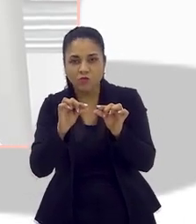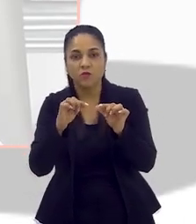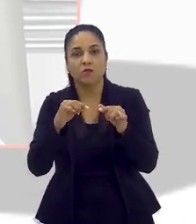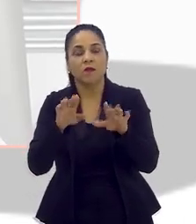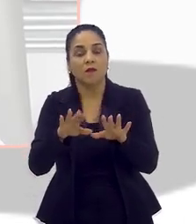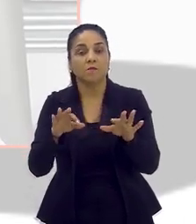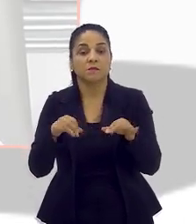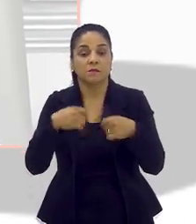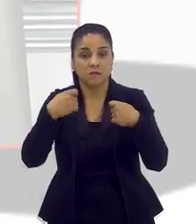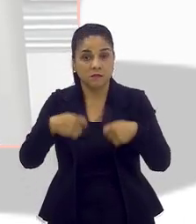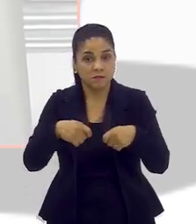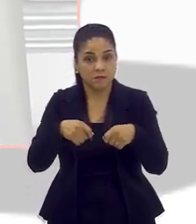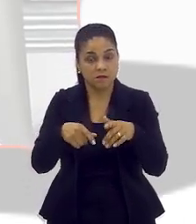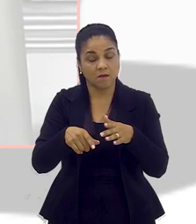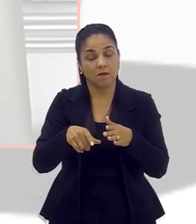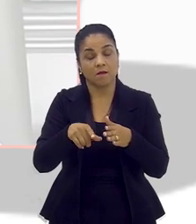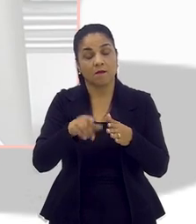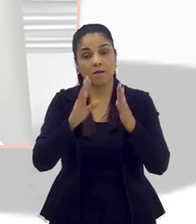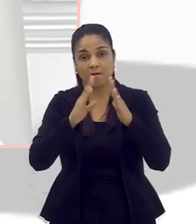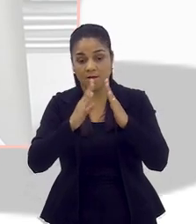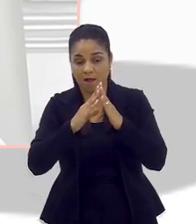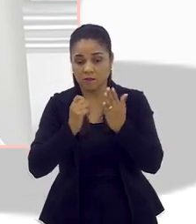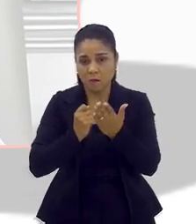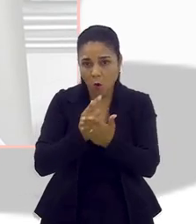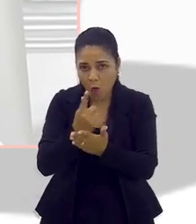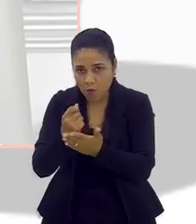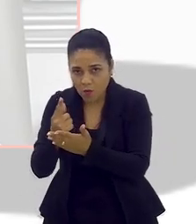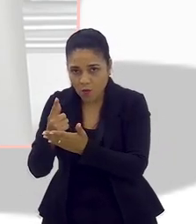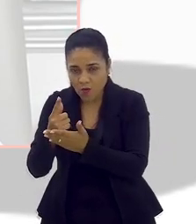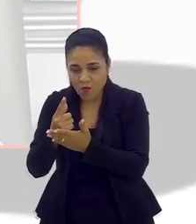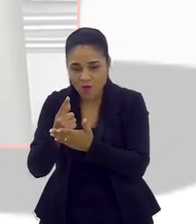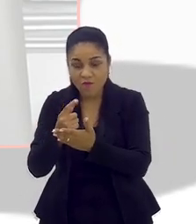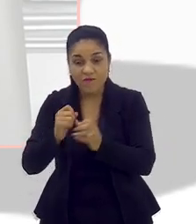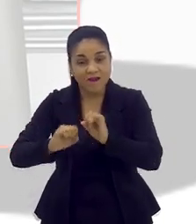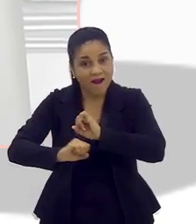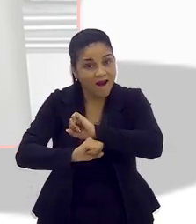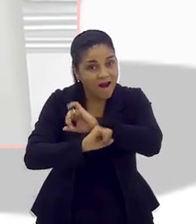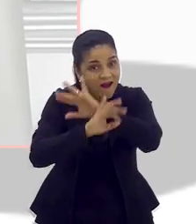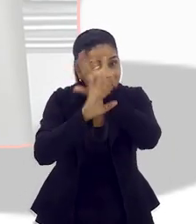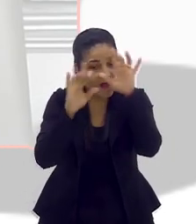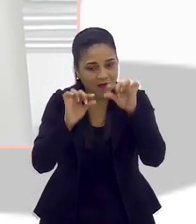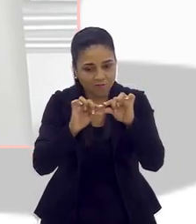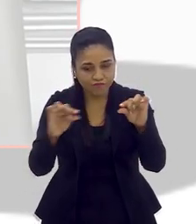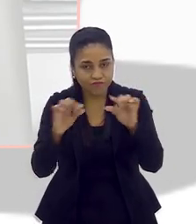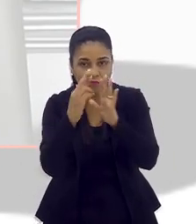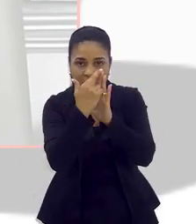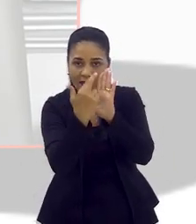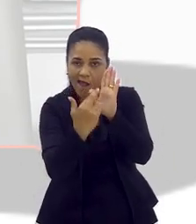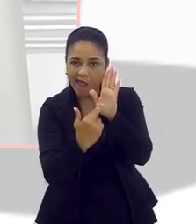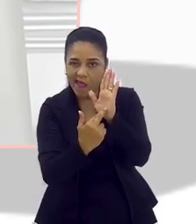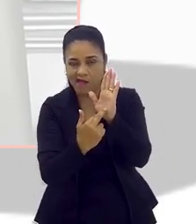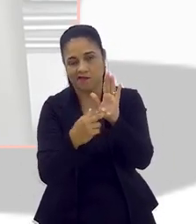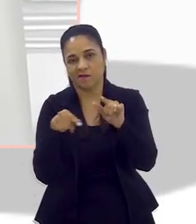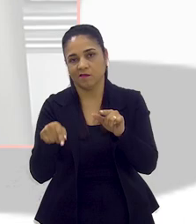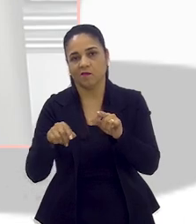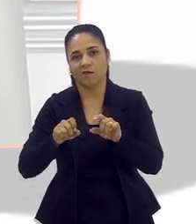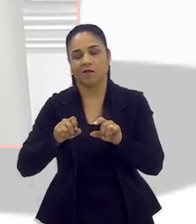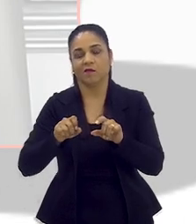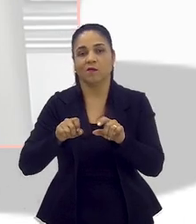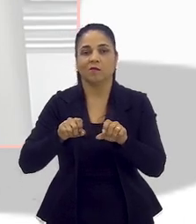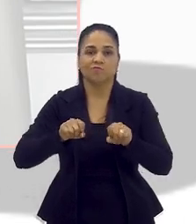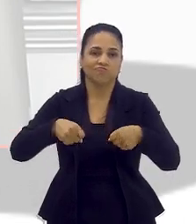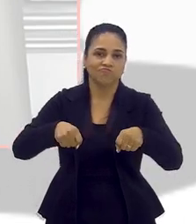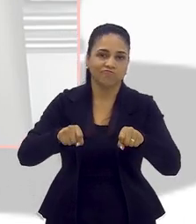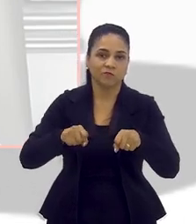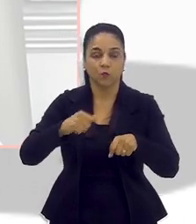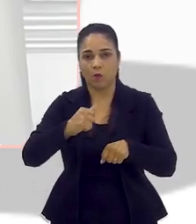concluiu a compra, ele precisa deixar claro que o entregador não é obrigado a subir, mas que existe